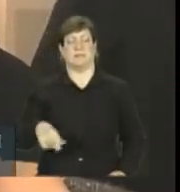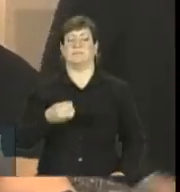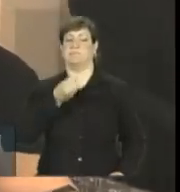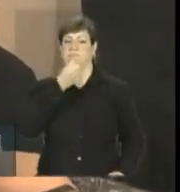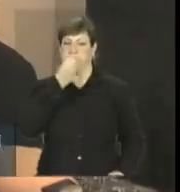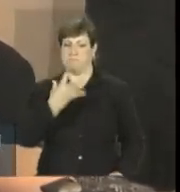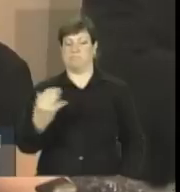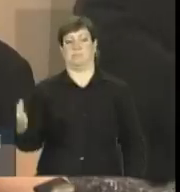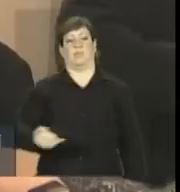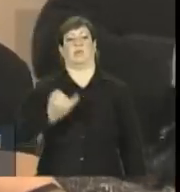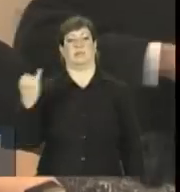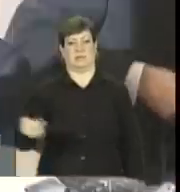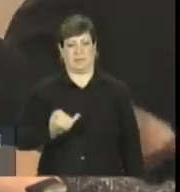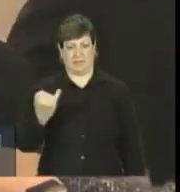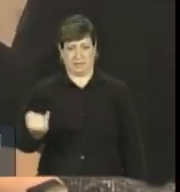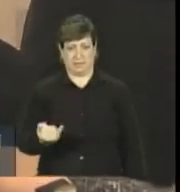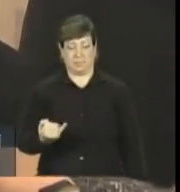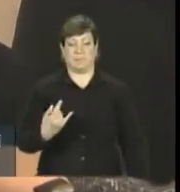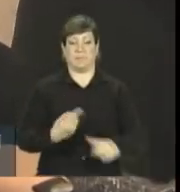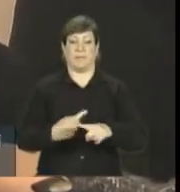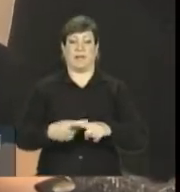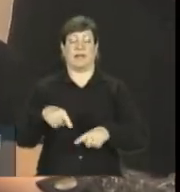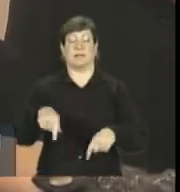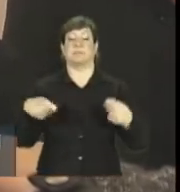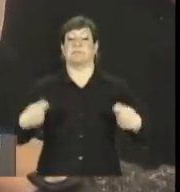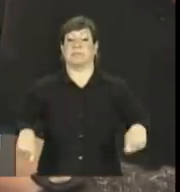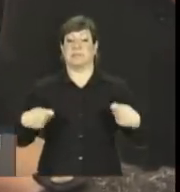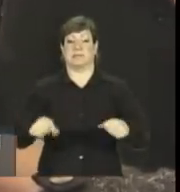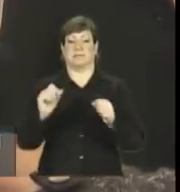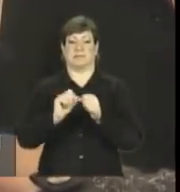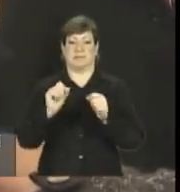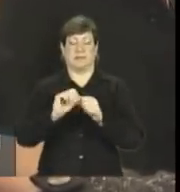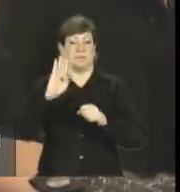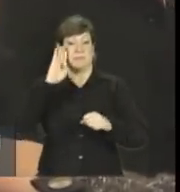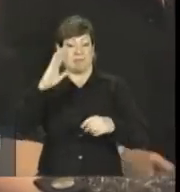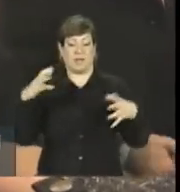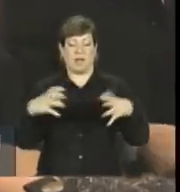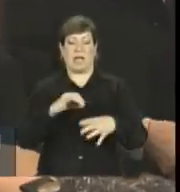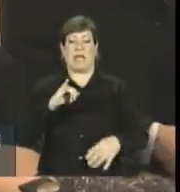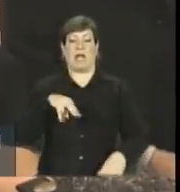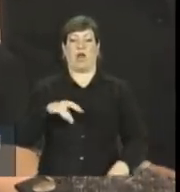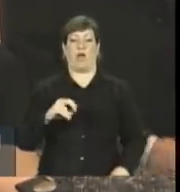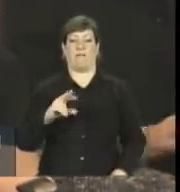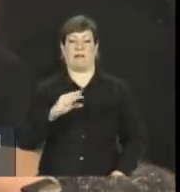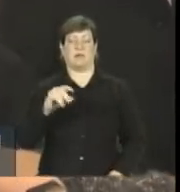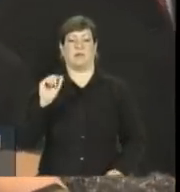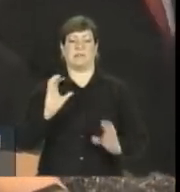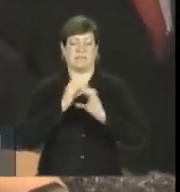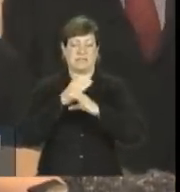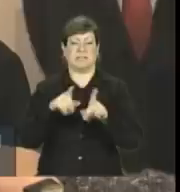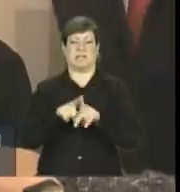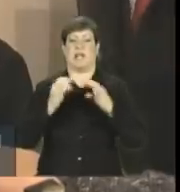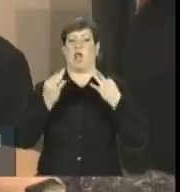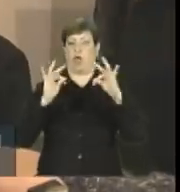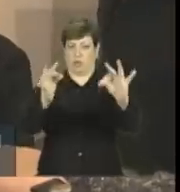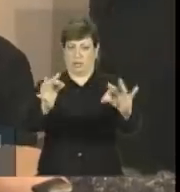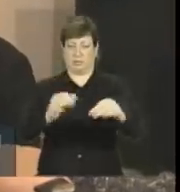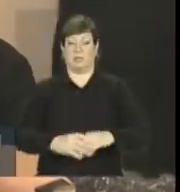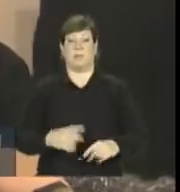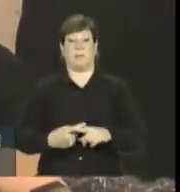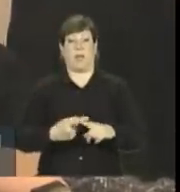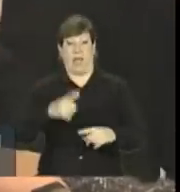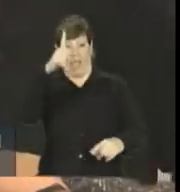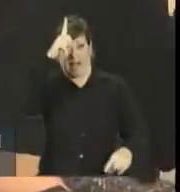muito importante. Ela deve ser feita principalmente na área de inovação sem essa tecnologia. Porque a